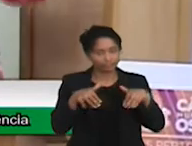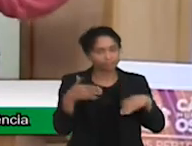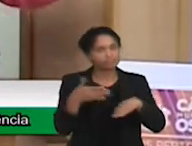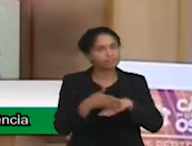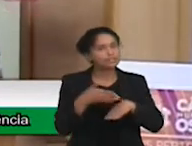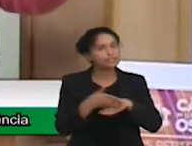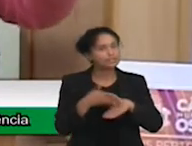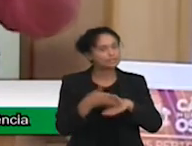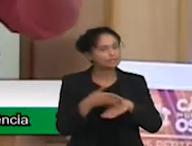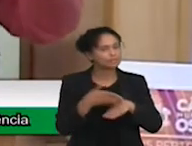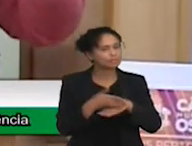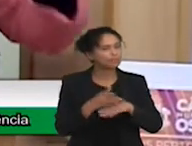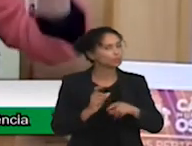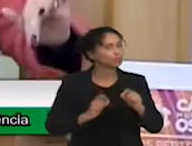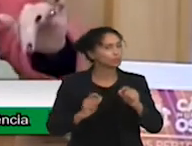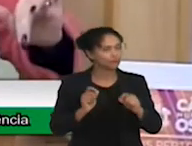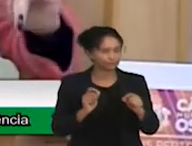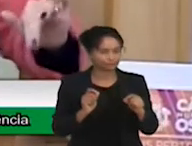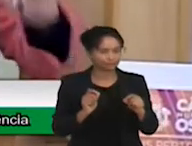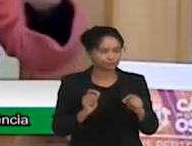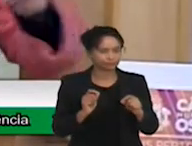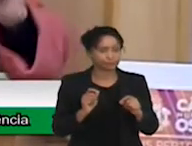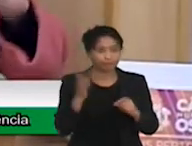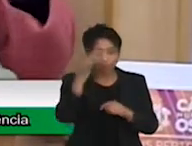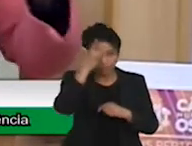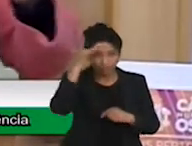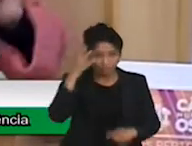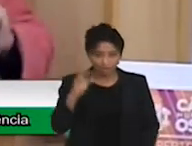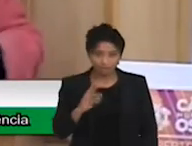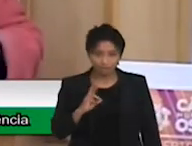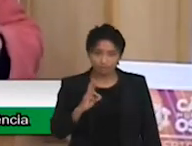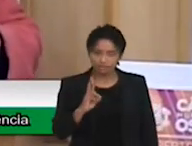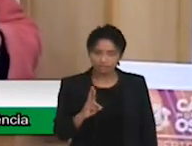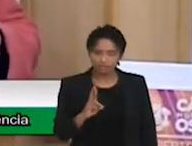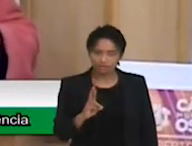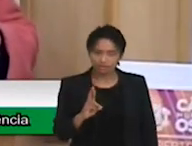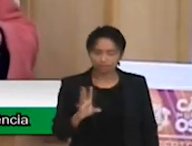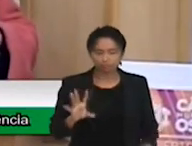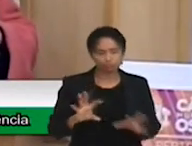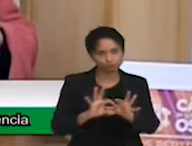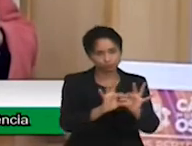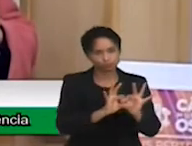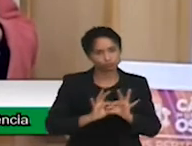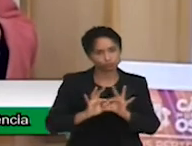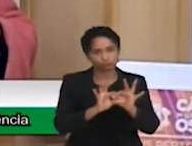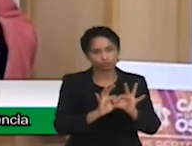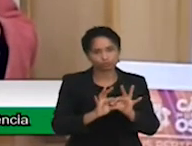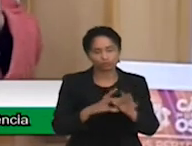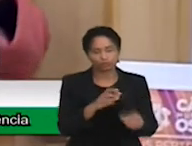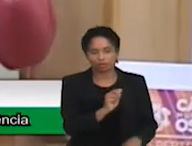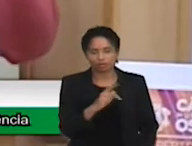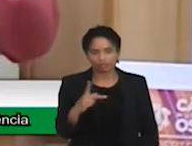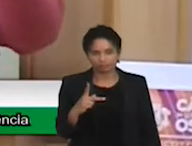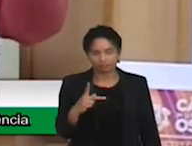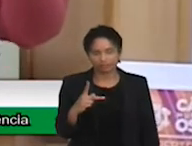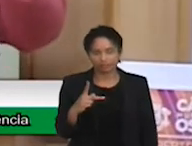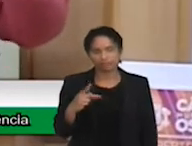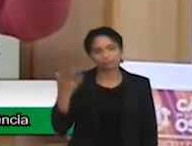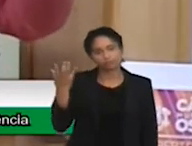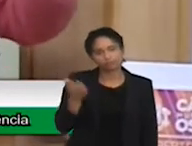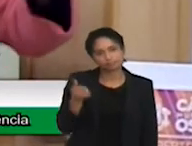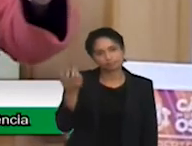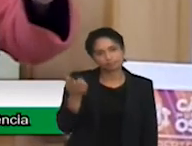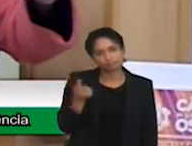sessão, representantes da UAPO, União dos Aposentados e Pensionistas. Eu apresentei para